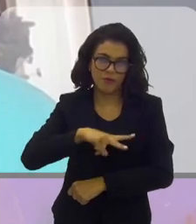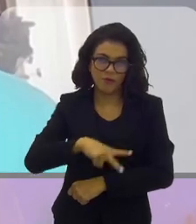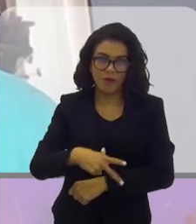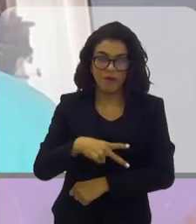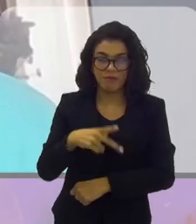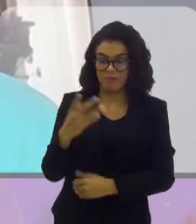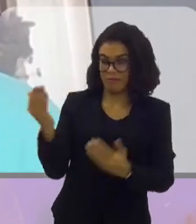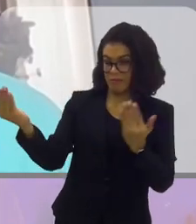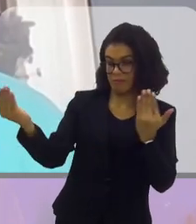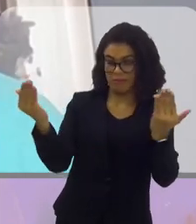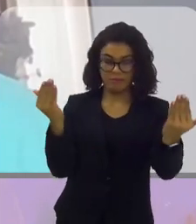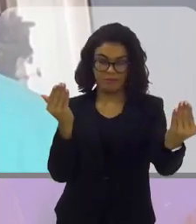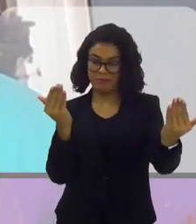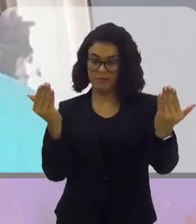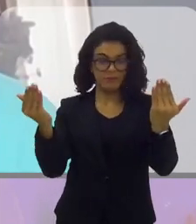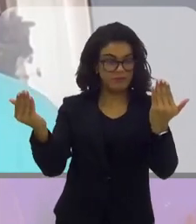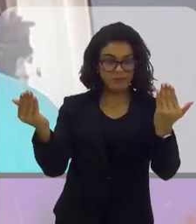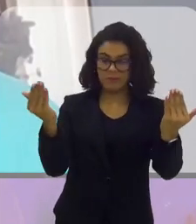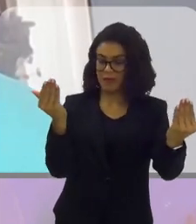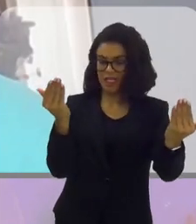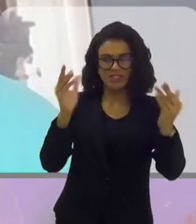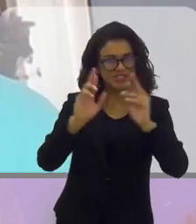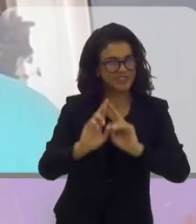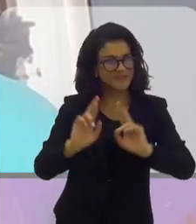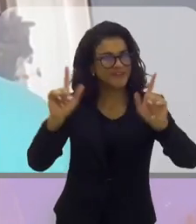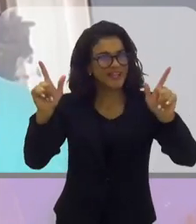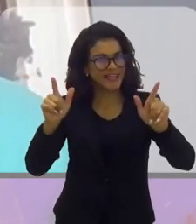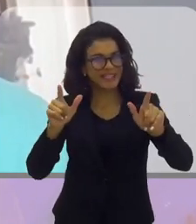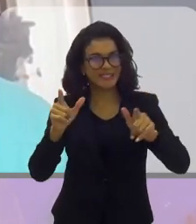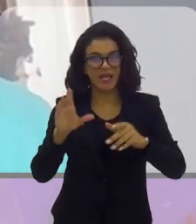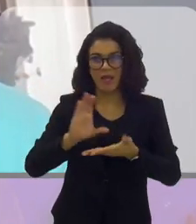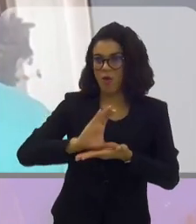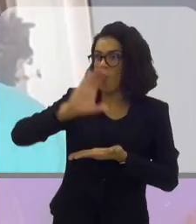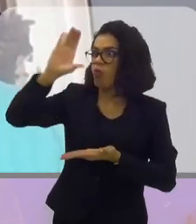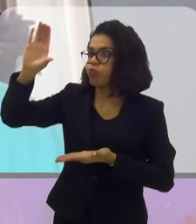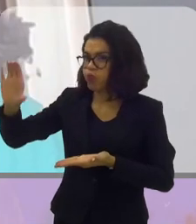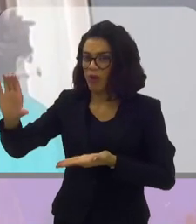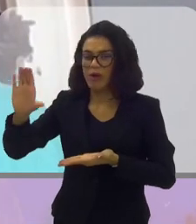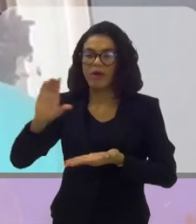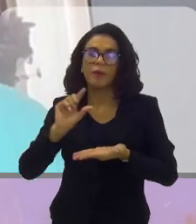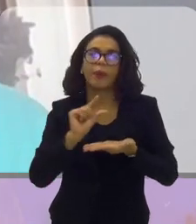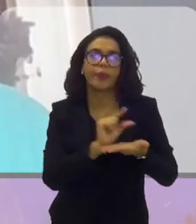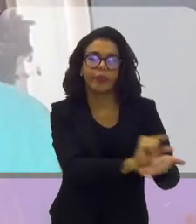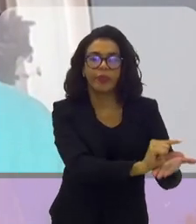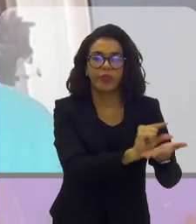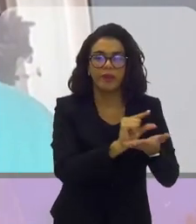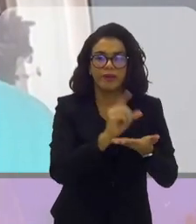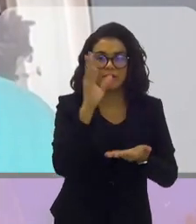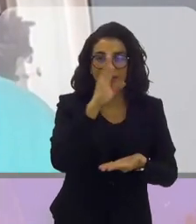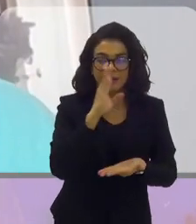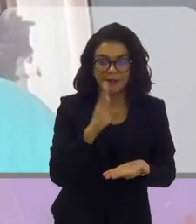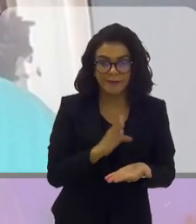considerável, para não dizer uma brutal, diferença de investimento no palco do espetáculo.